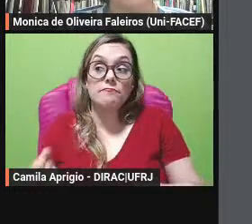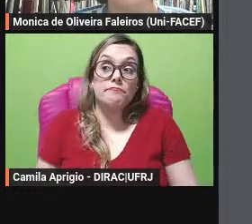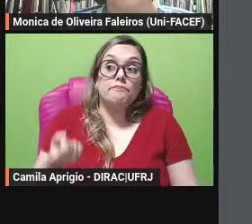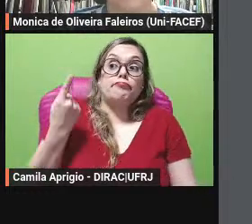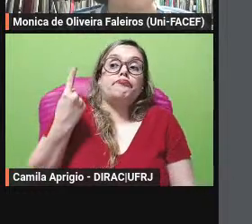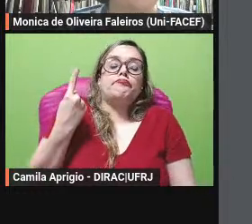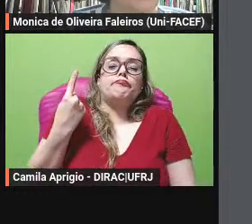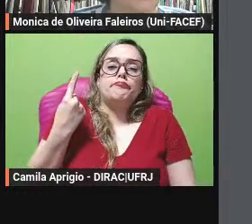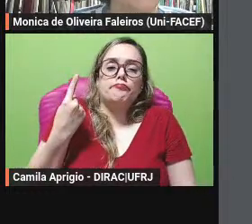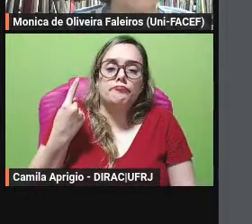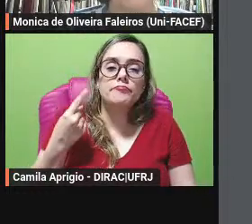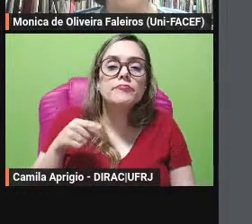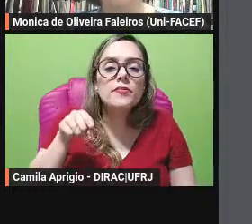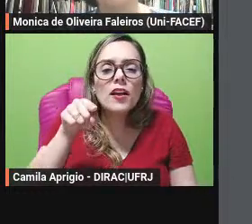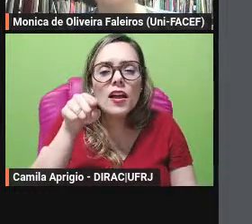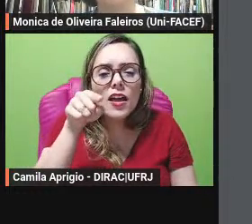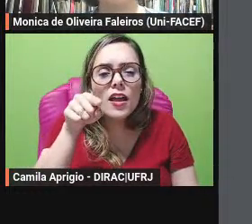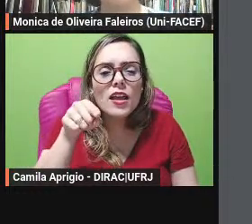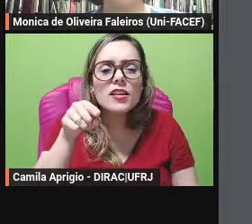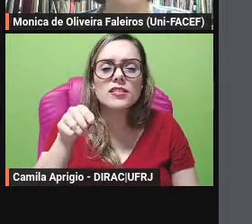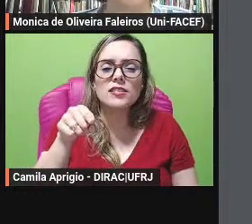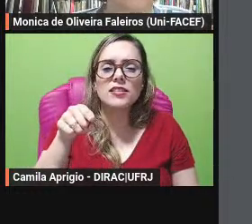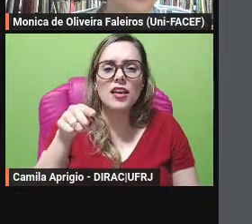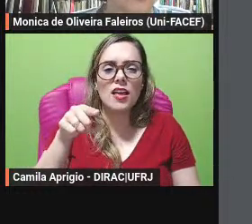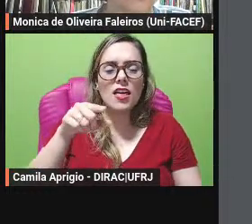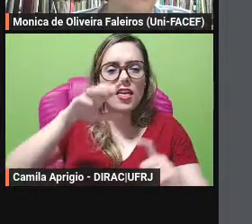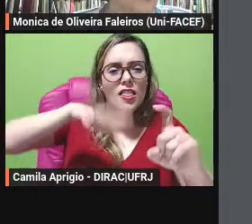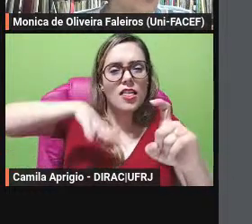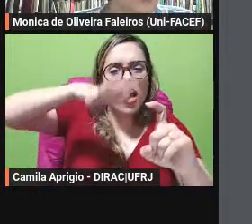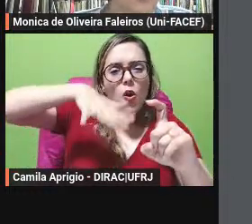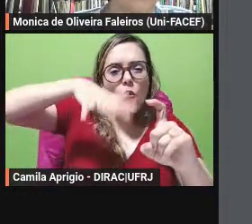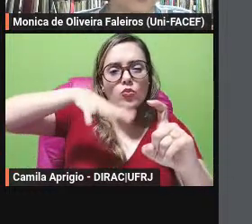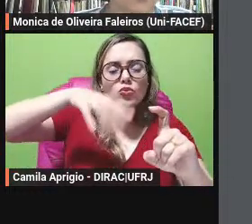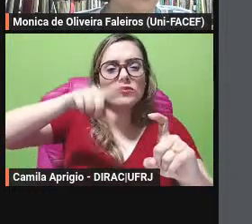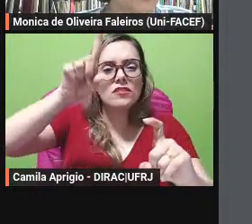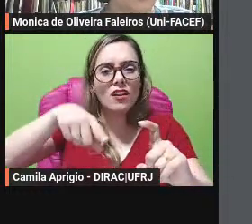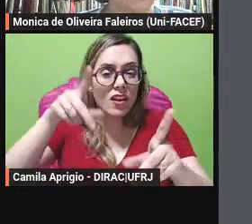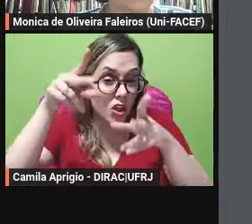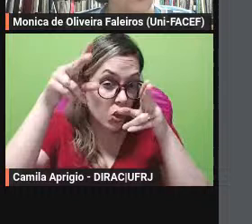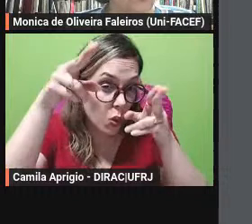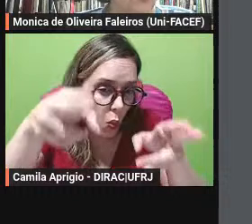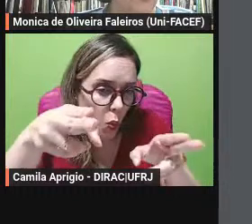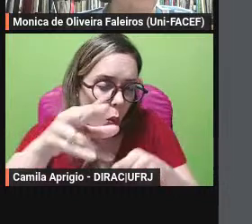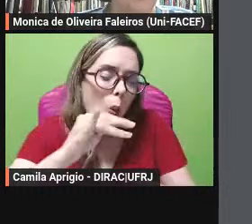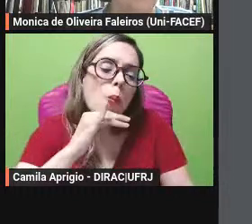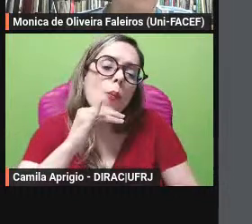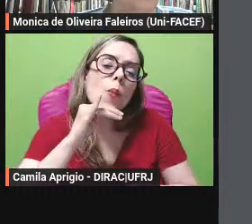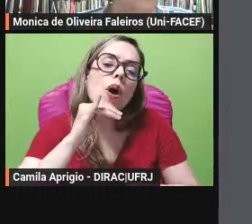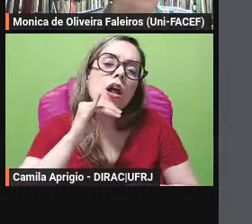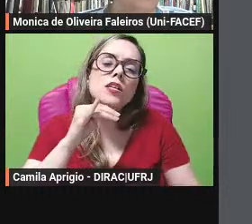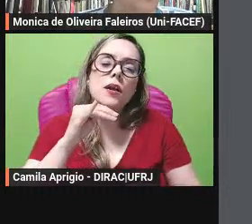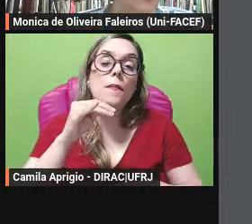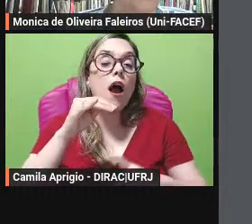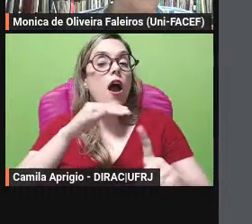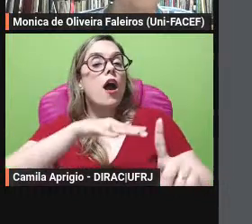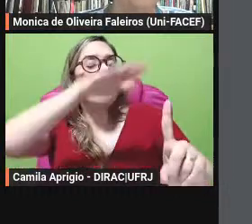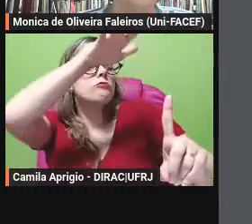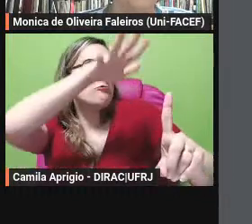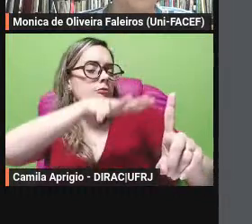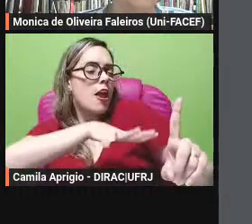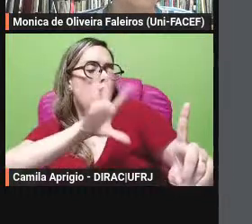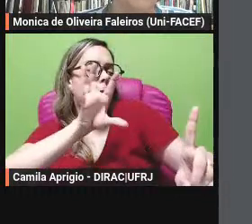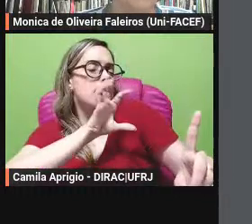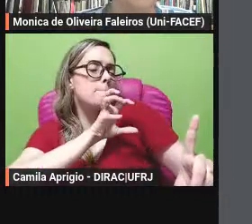com a palavra amor a deusa é conhecida como deusa do amor né Vênus a deusa do amor mas a fábula fabulosa